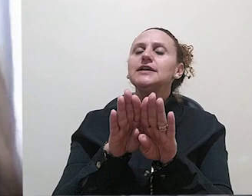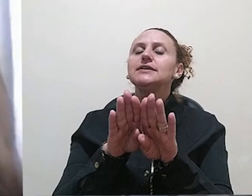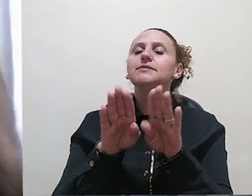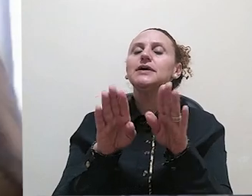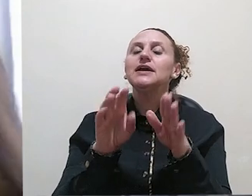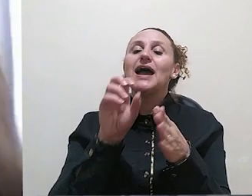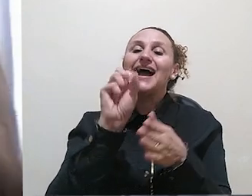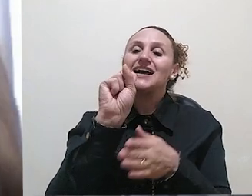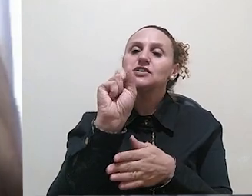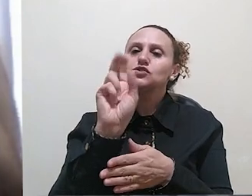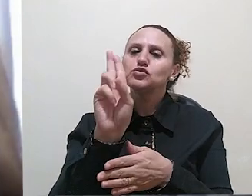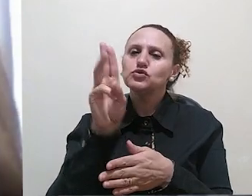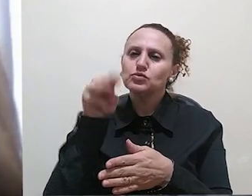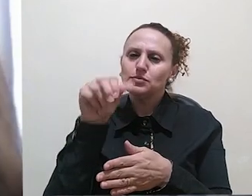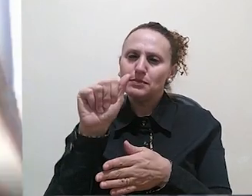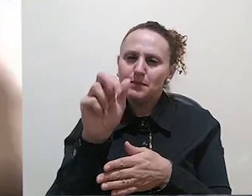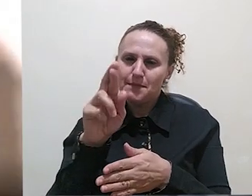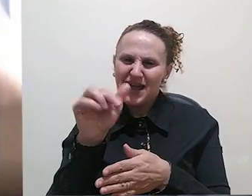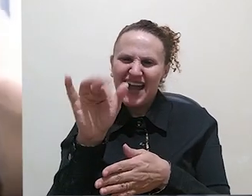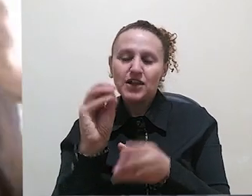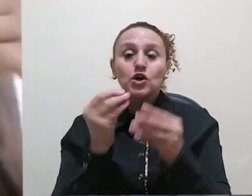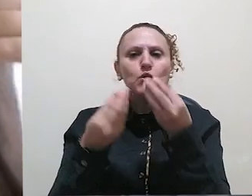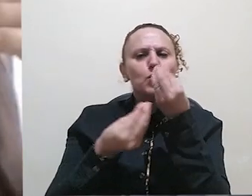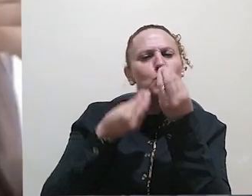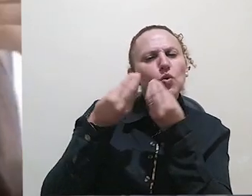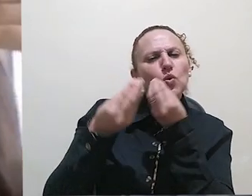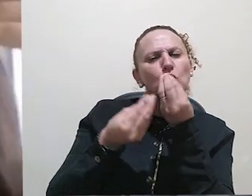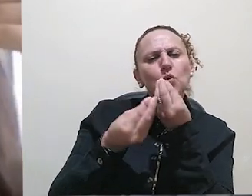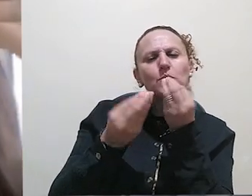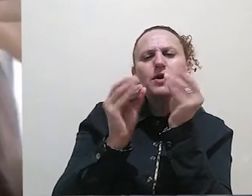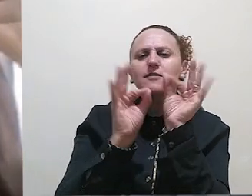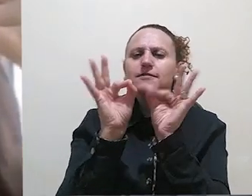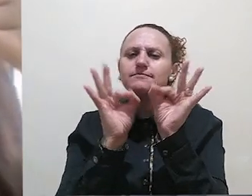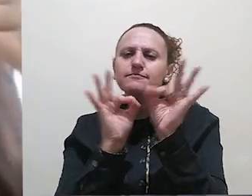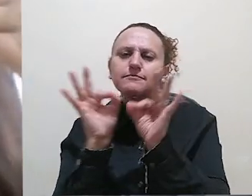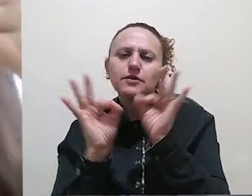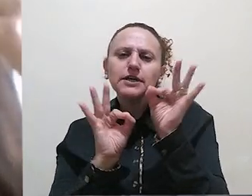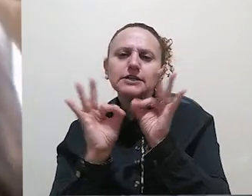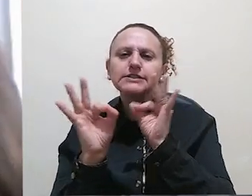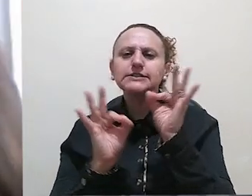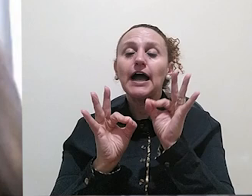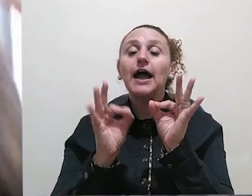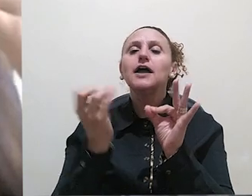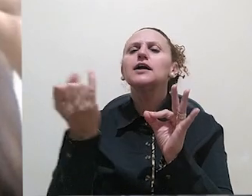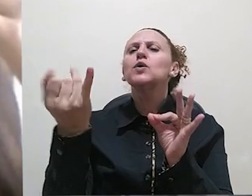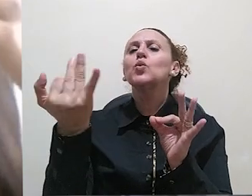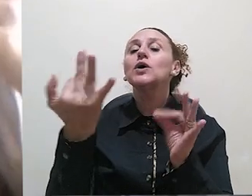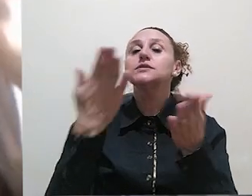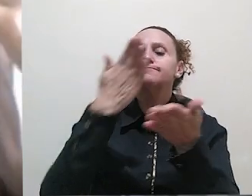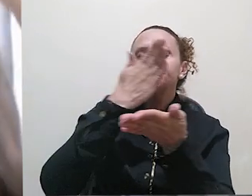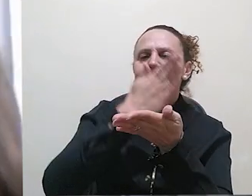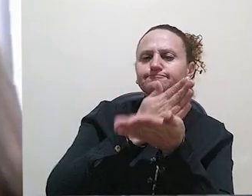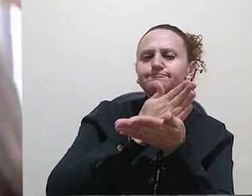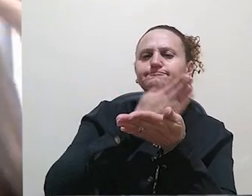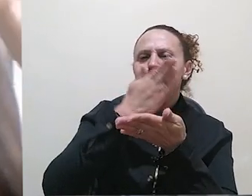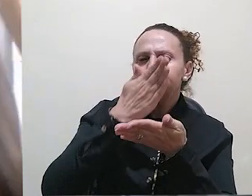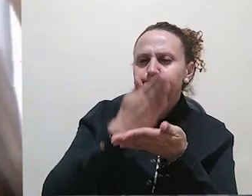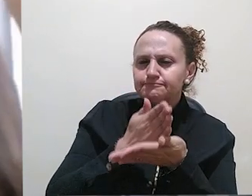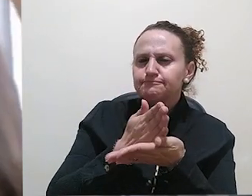como que a organização desse texto que está sendo resenhado, né, quantas partes ele tem,